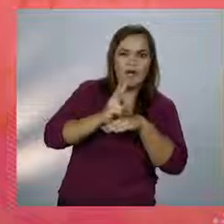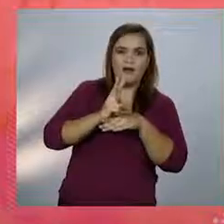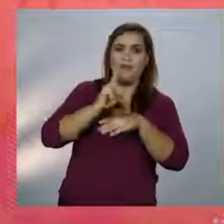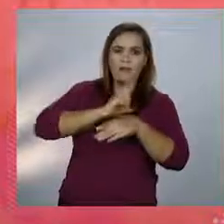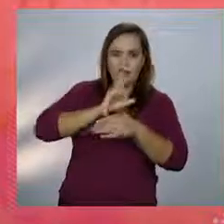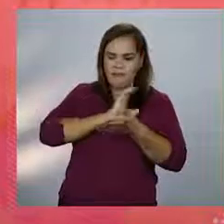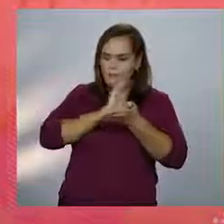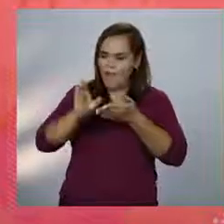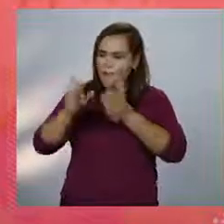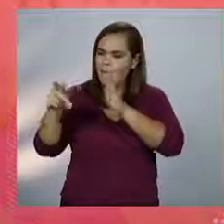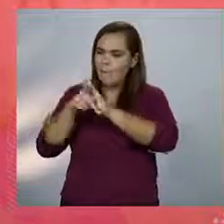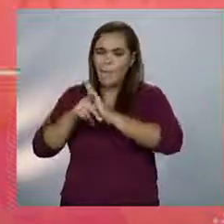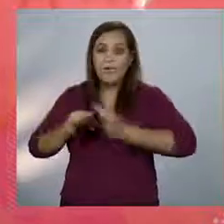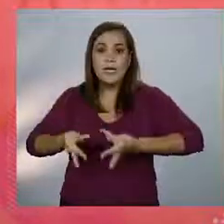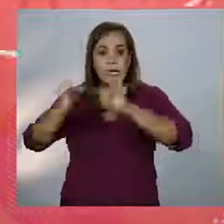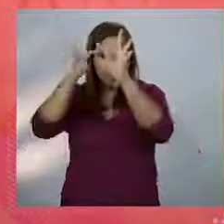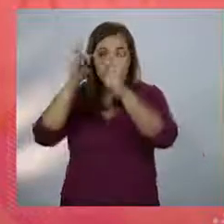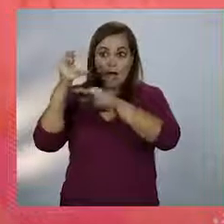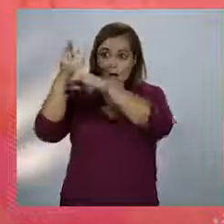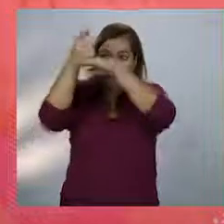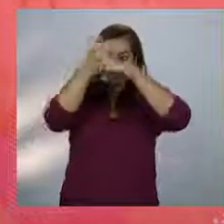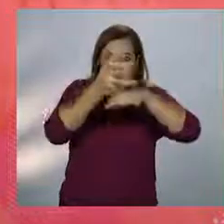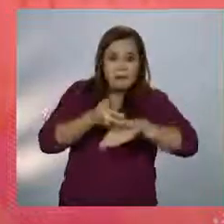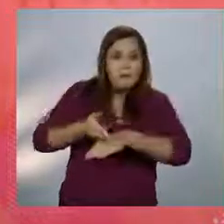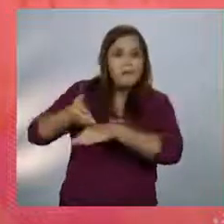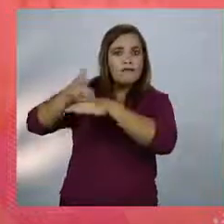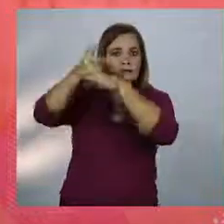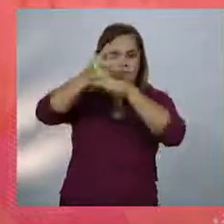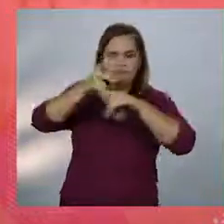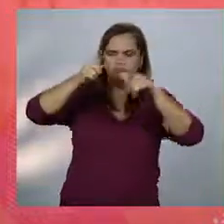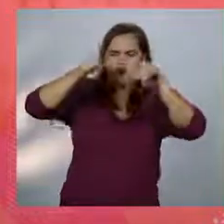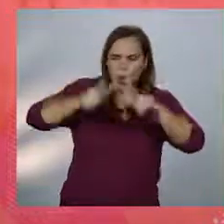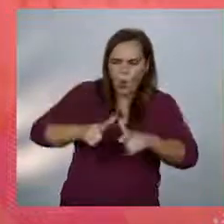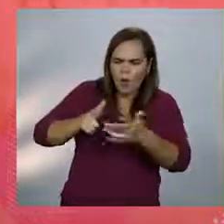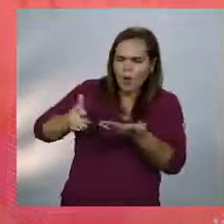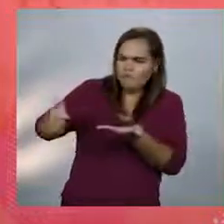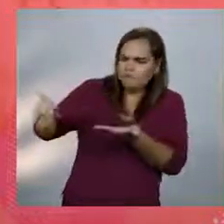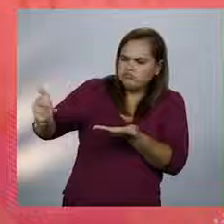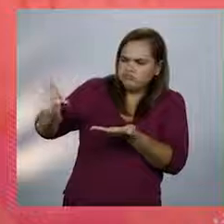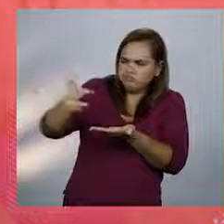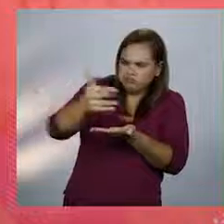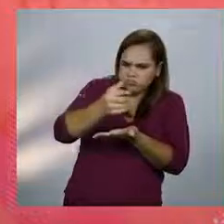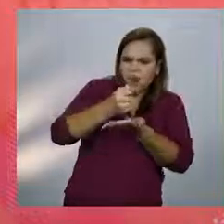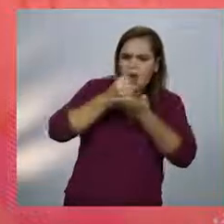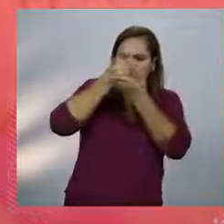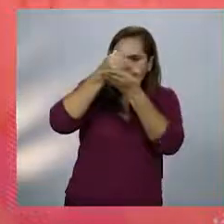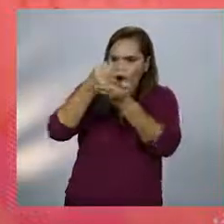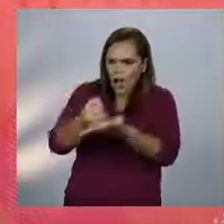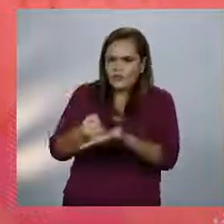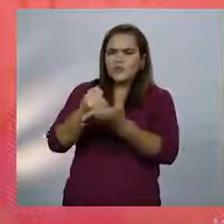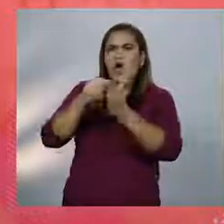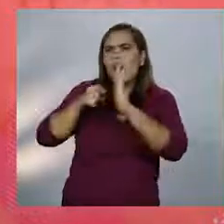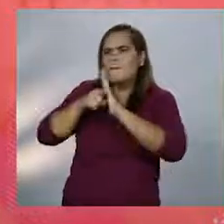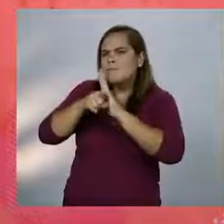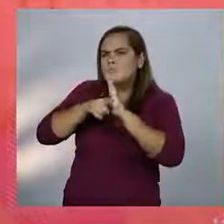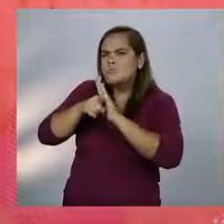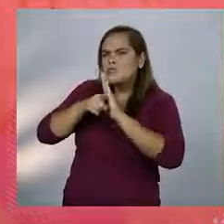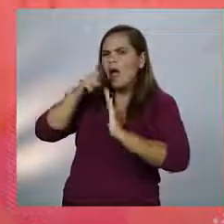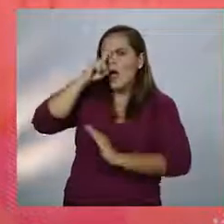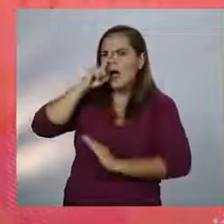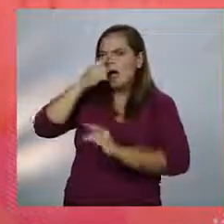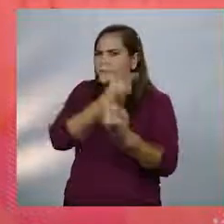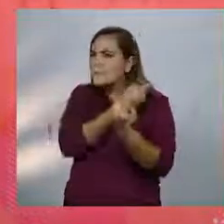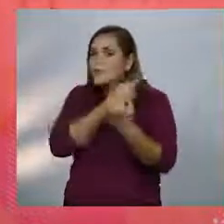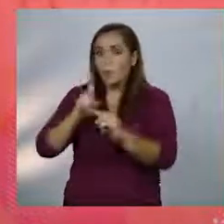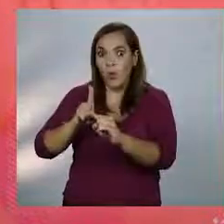tecnologia, em câmeras de monitoramento, em uma base de dados que oriente o combate ao crime. Mais